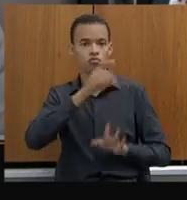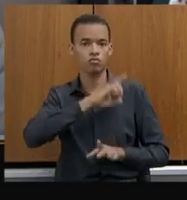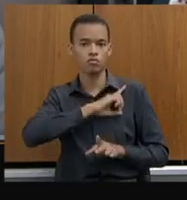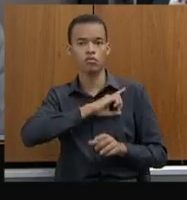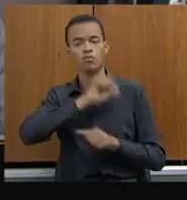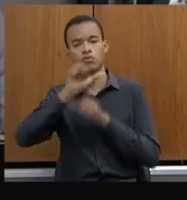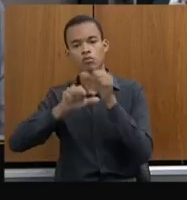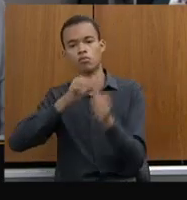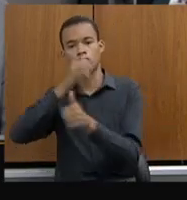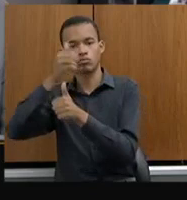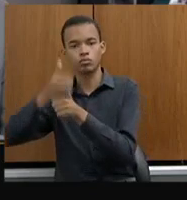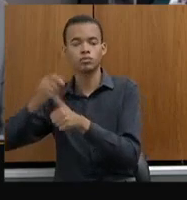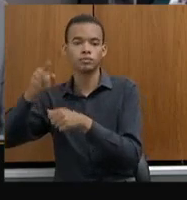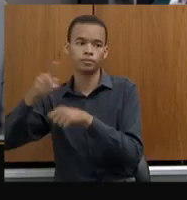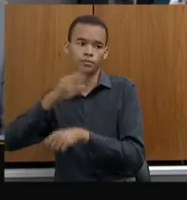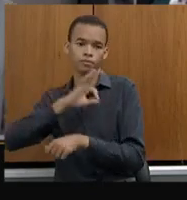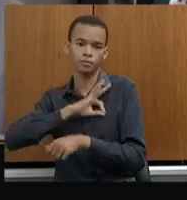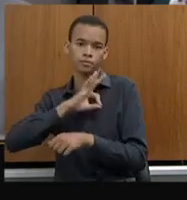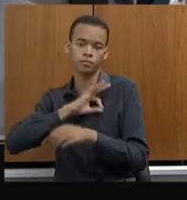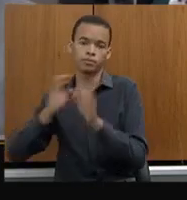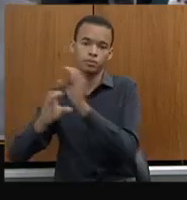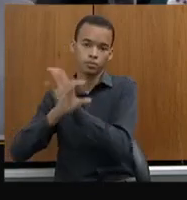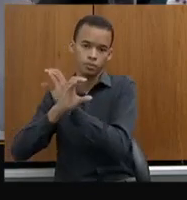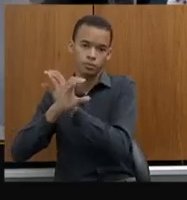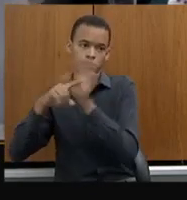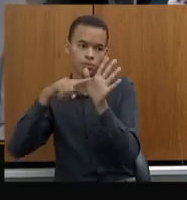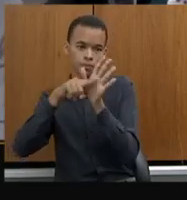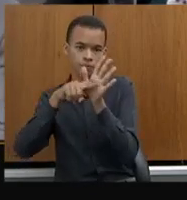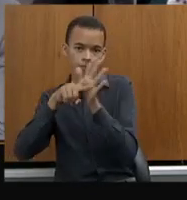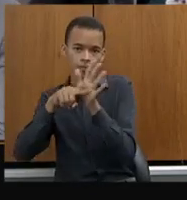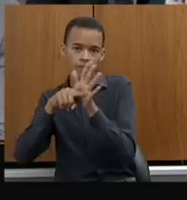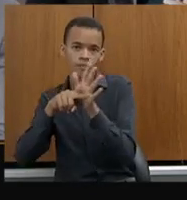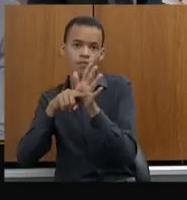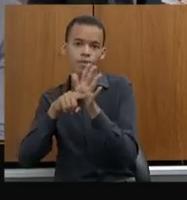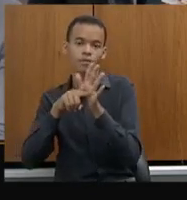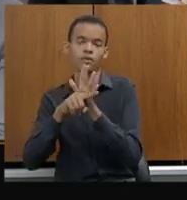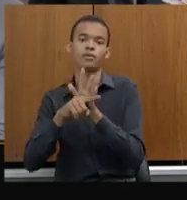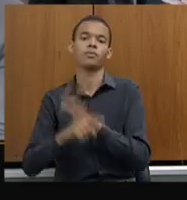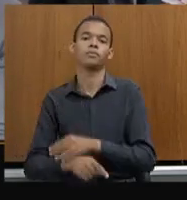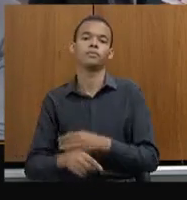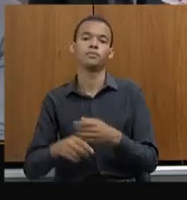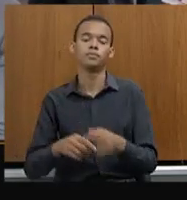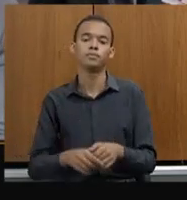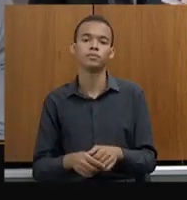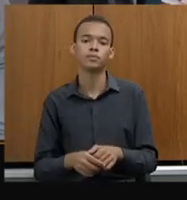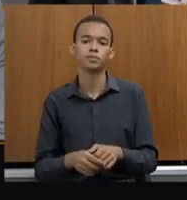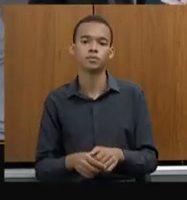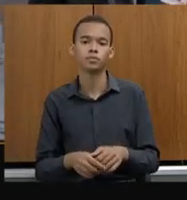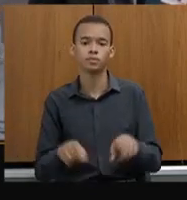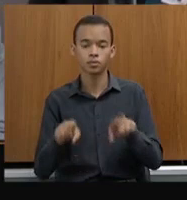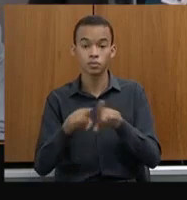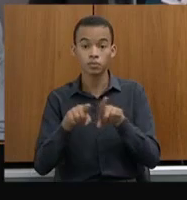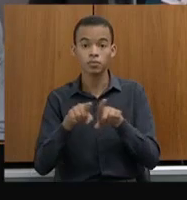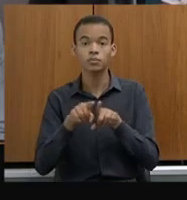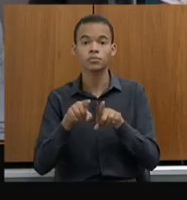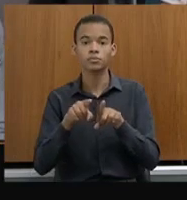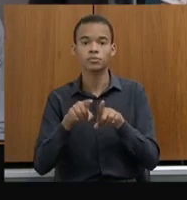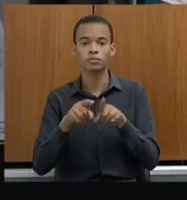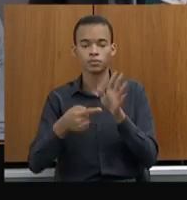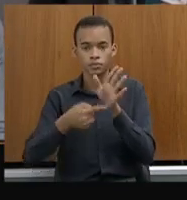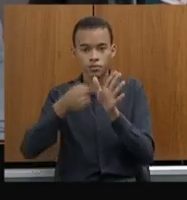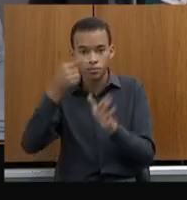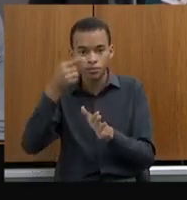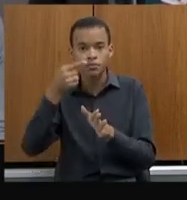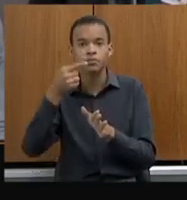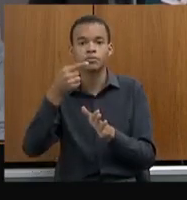subordinação da nossa superintendência de investigação e polícia judiciária. Fizemos, pela primeira vez, também, na